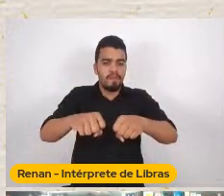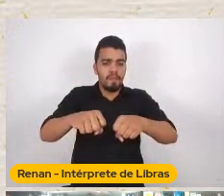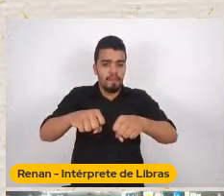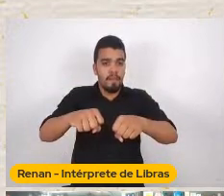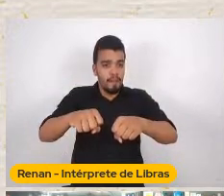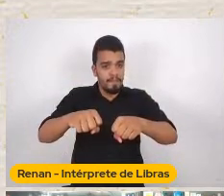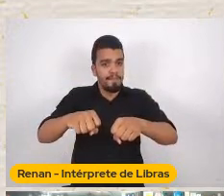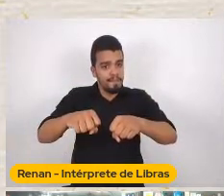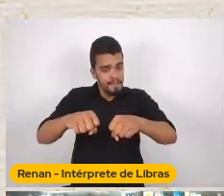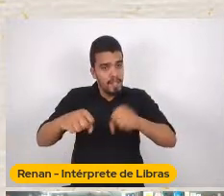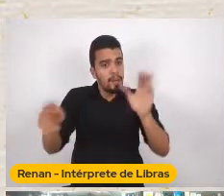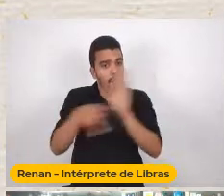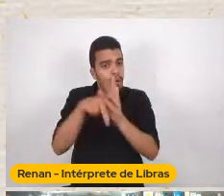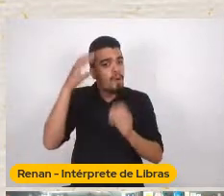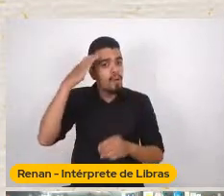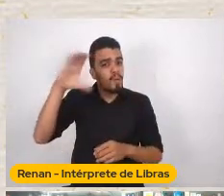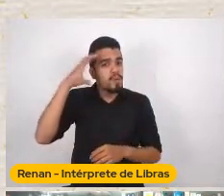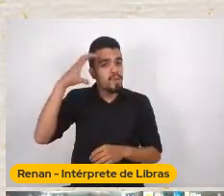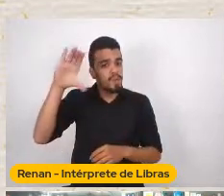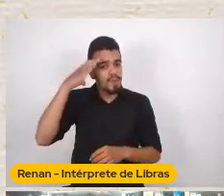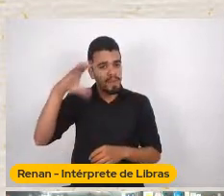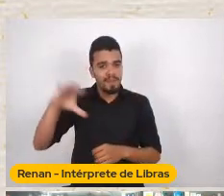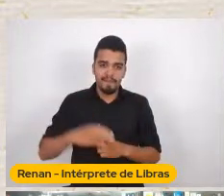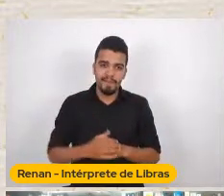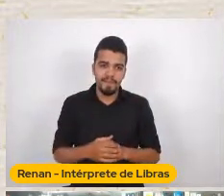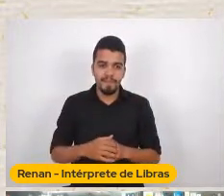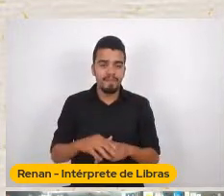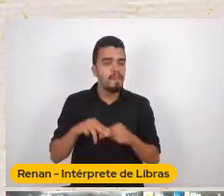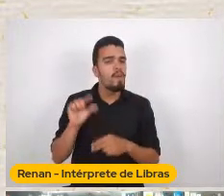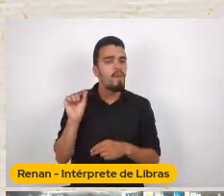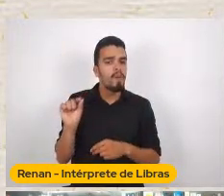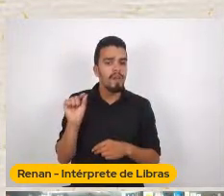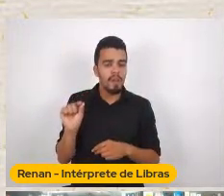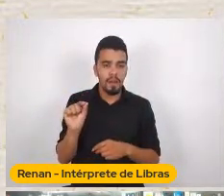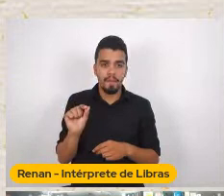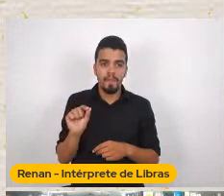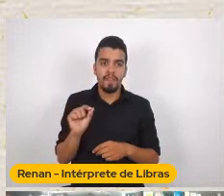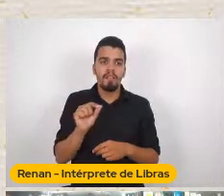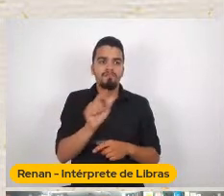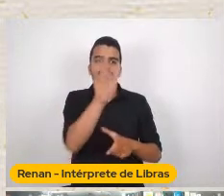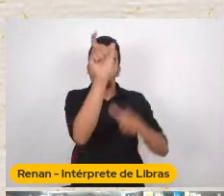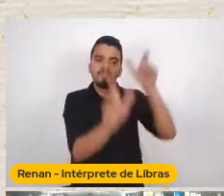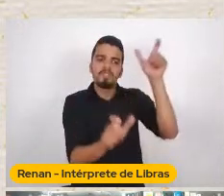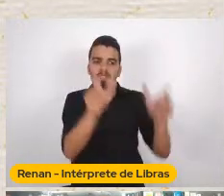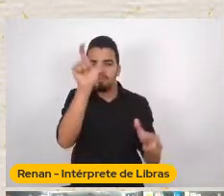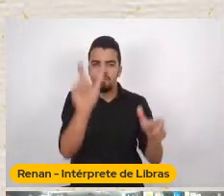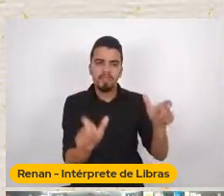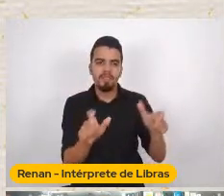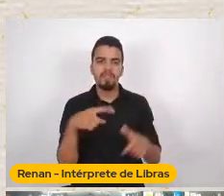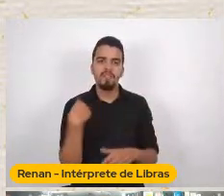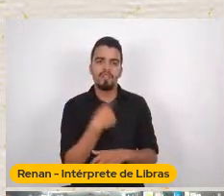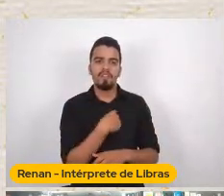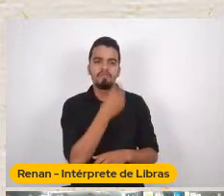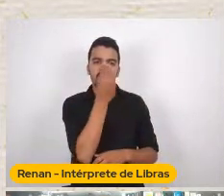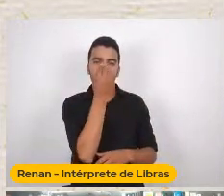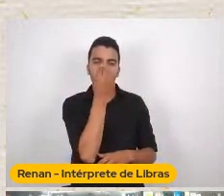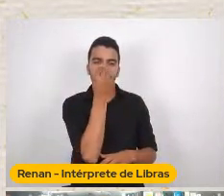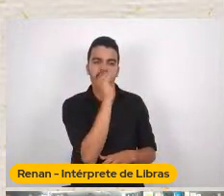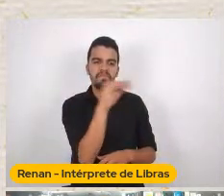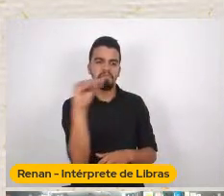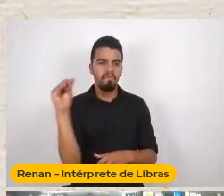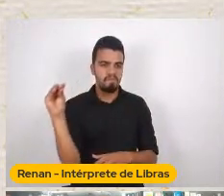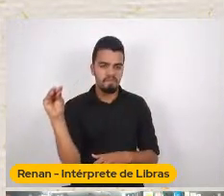Então o que Foi feito para isso A gente desqualifica O outro A gente ignora A variedade A imensa variedade